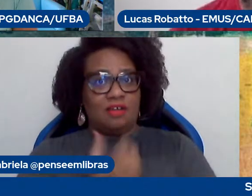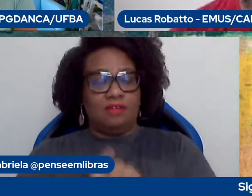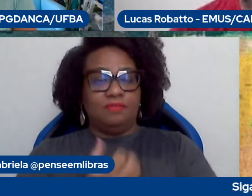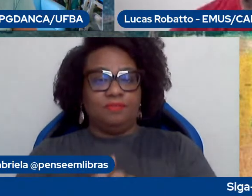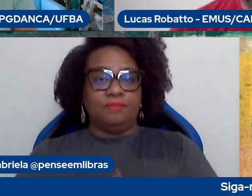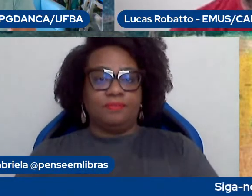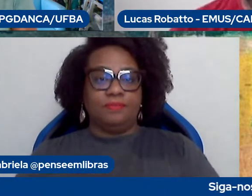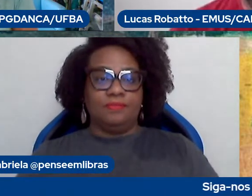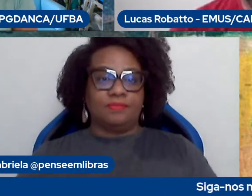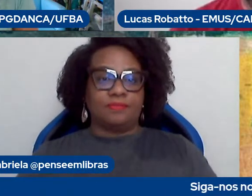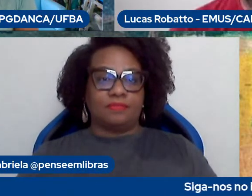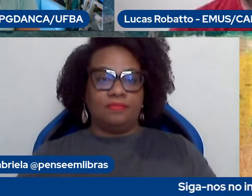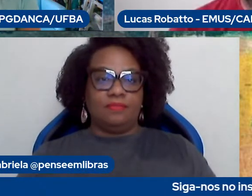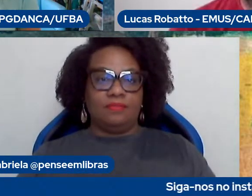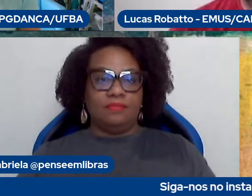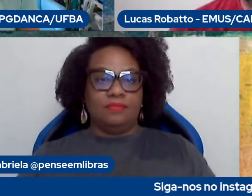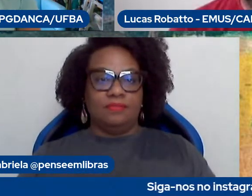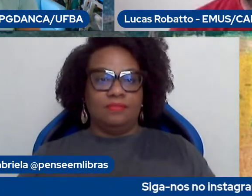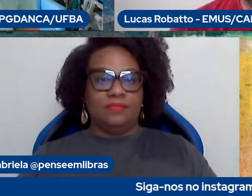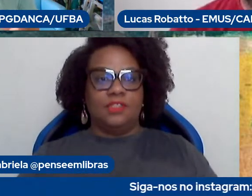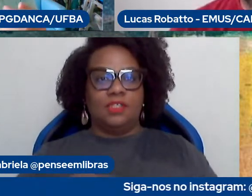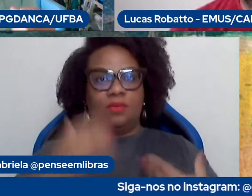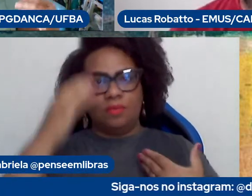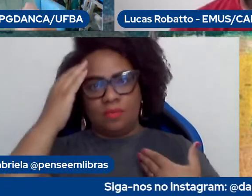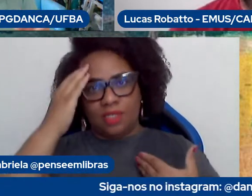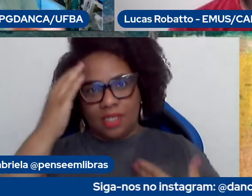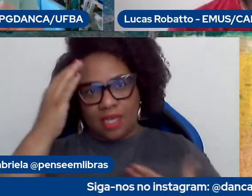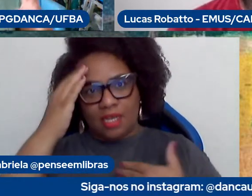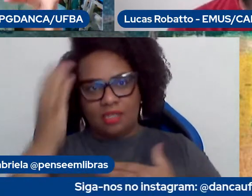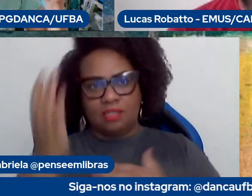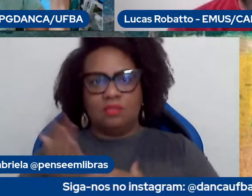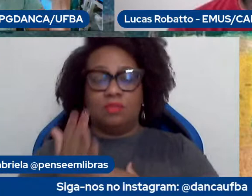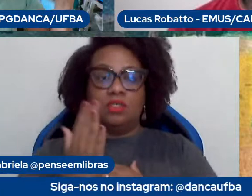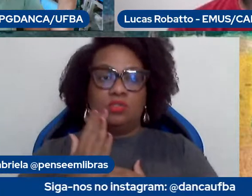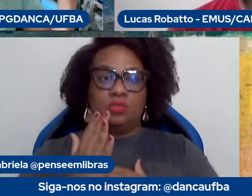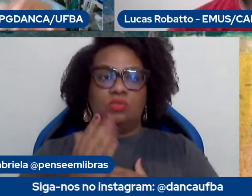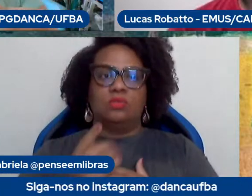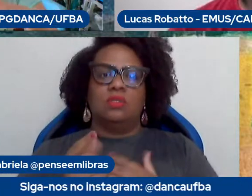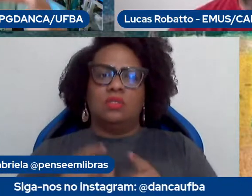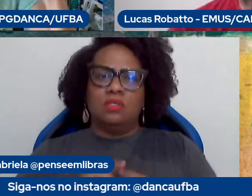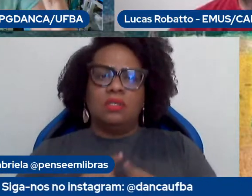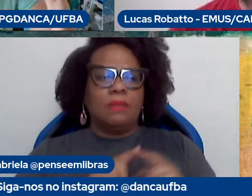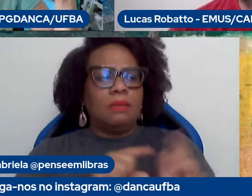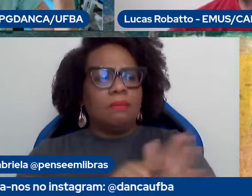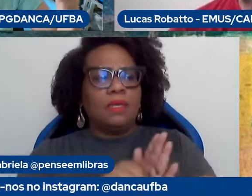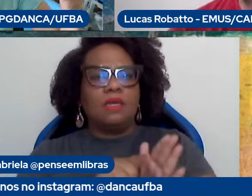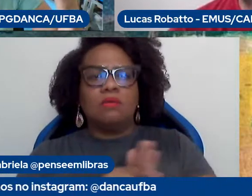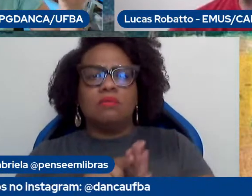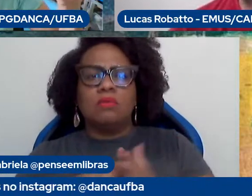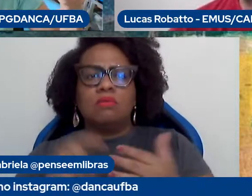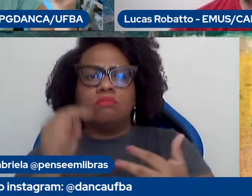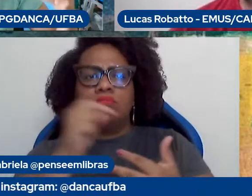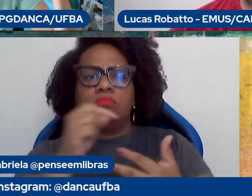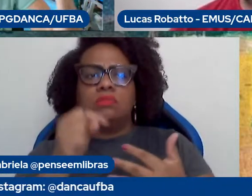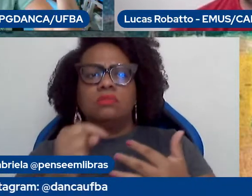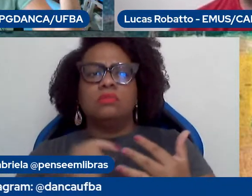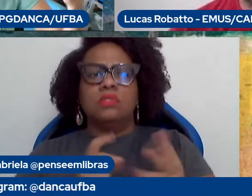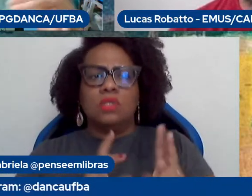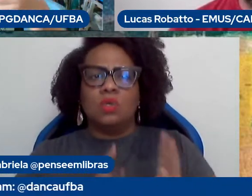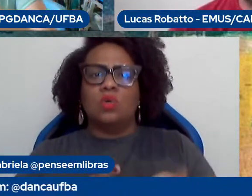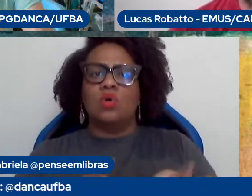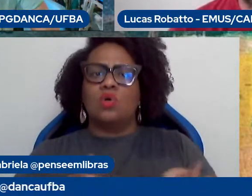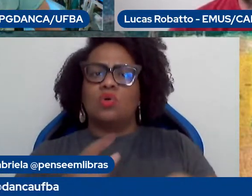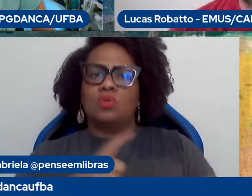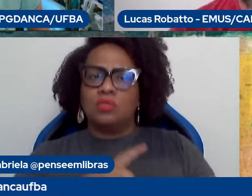e muito obrigada por nos ajudar, a gente também perguntou, os critérios continuam, os que estão ali, para,